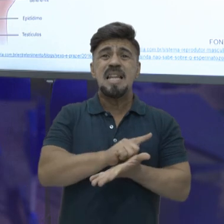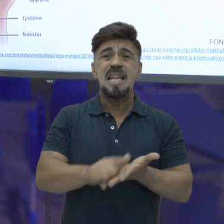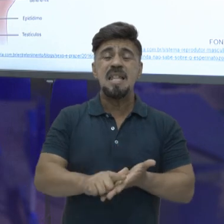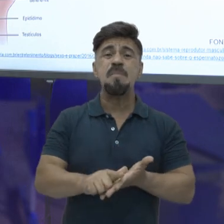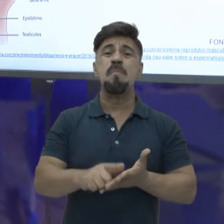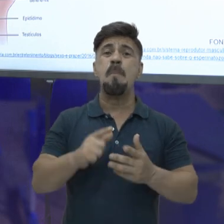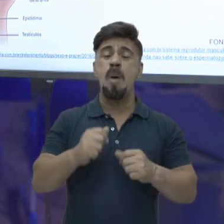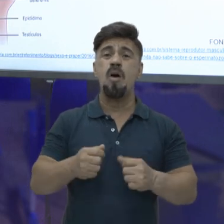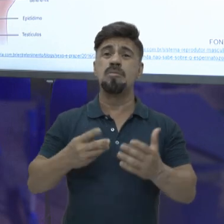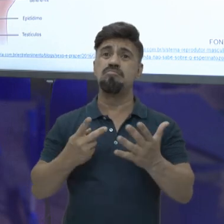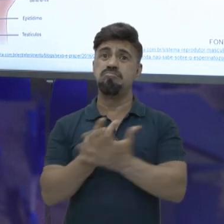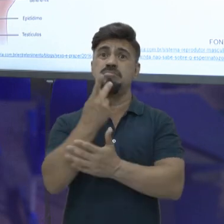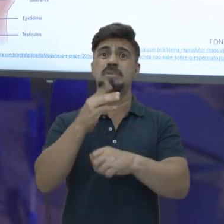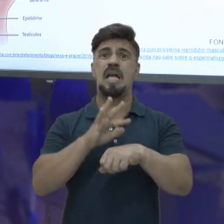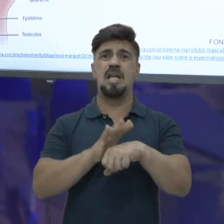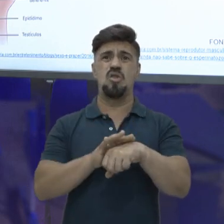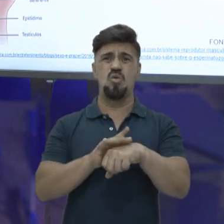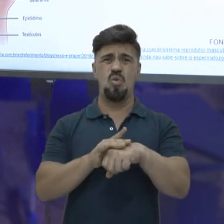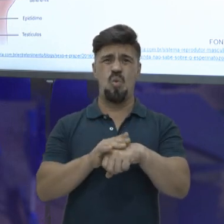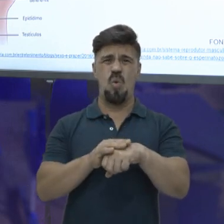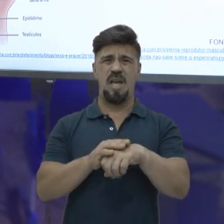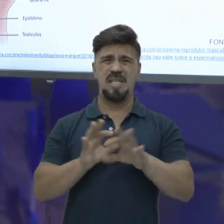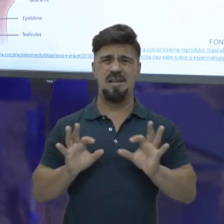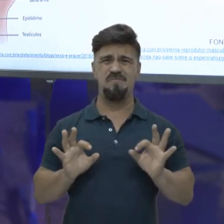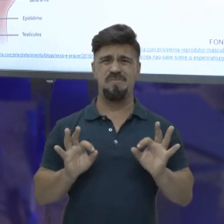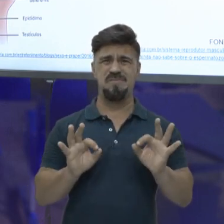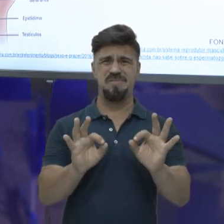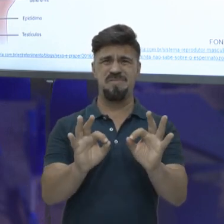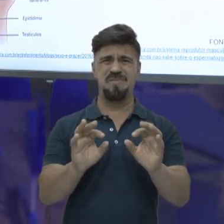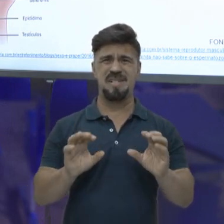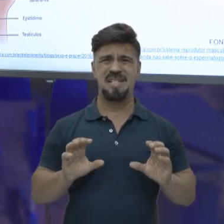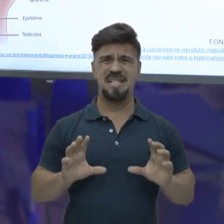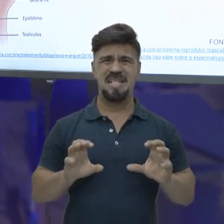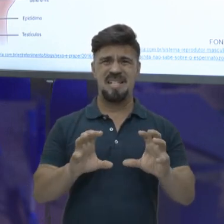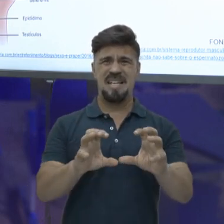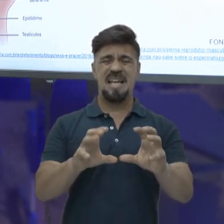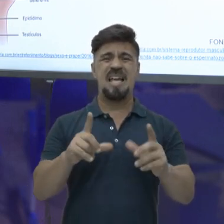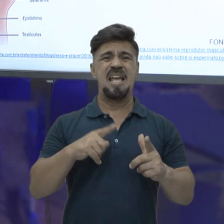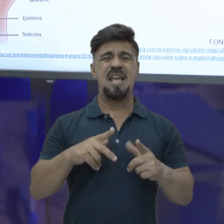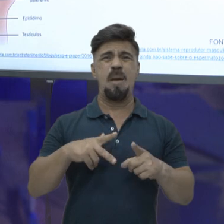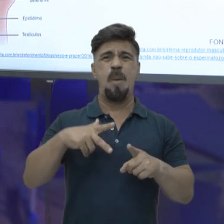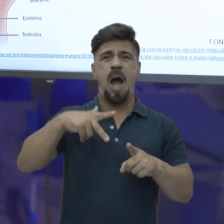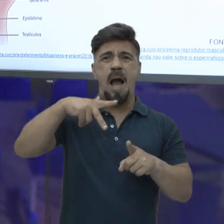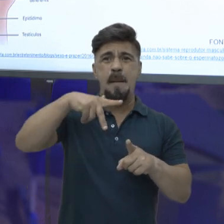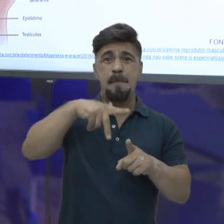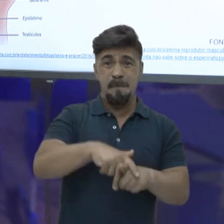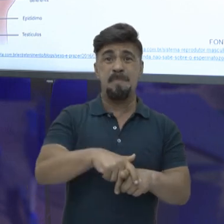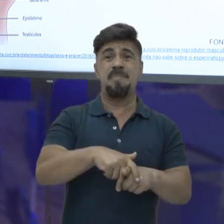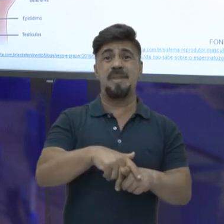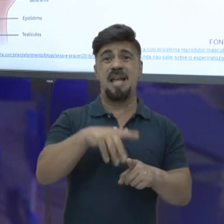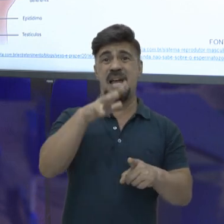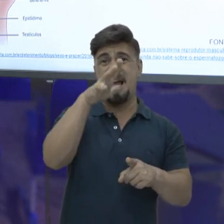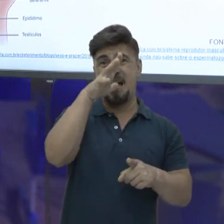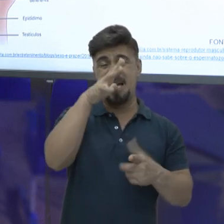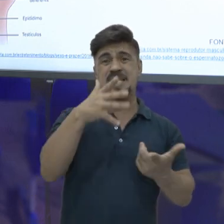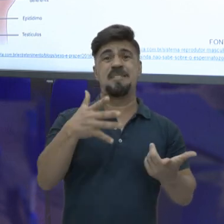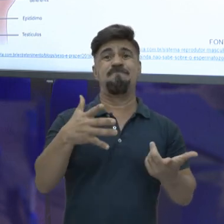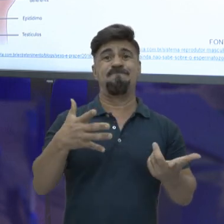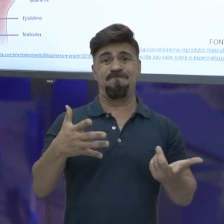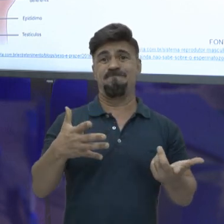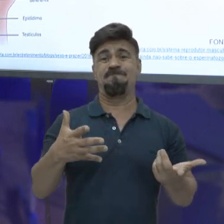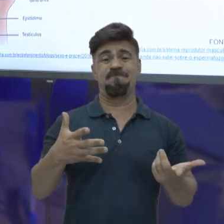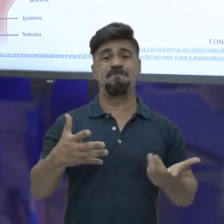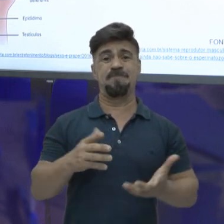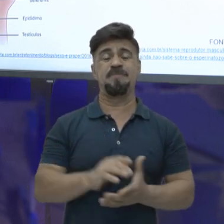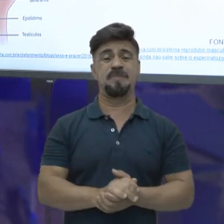câncer, eu posso perder o pênis. Eu posso acabar tendo que amputar ele. E amputando o pênis, o que é vai acontecer? Eu não vou ter mais essa